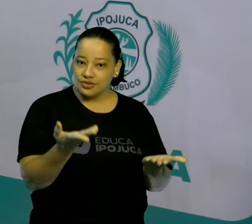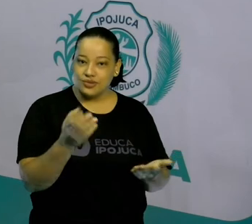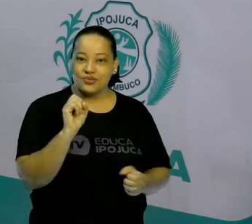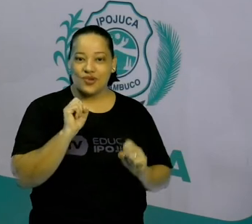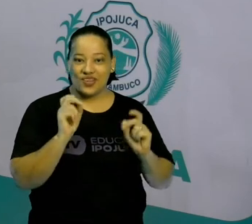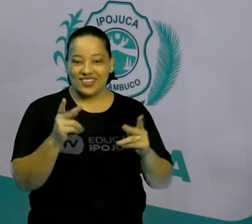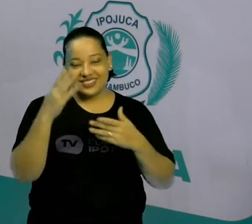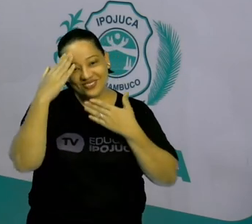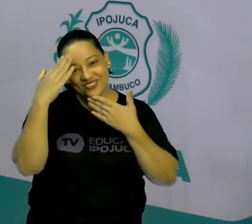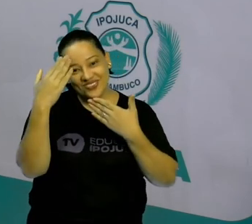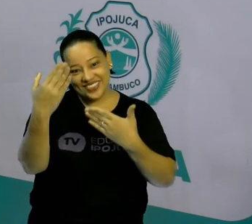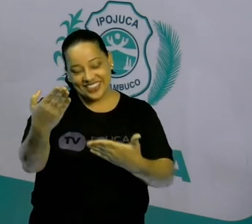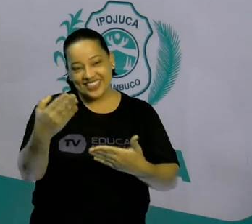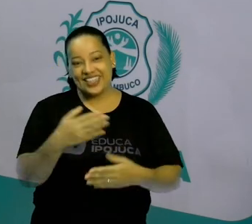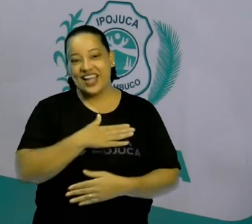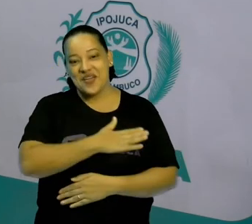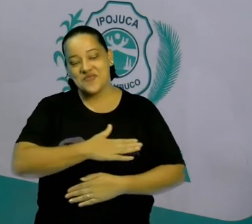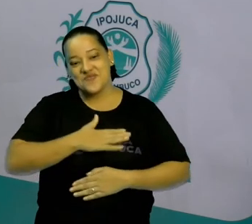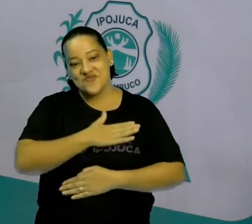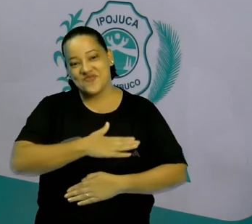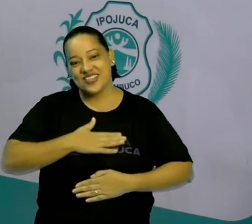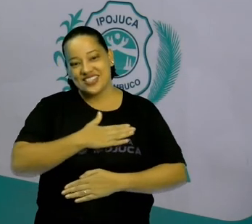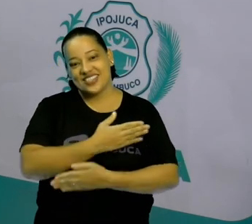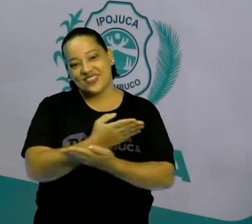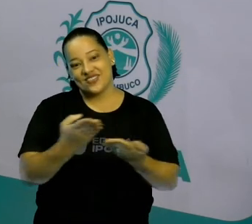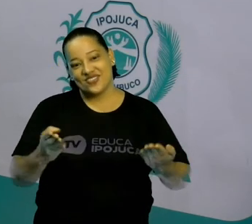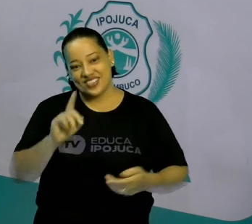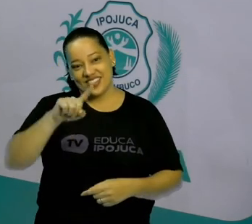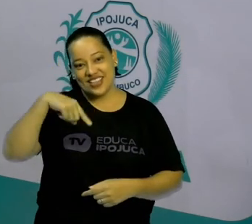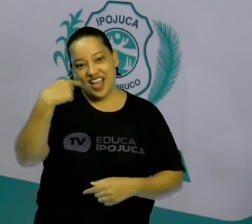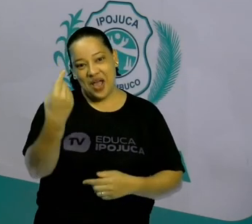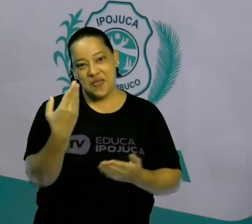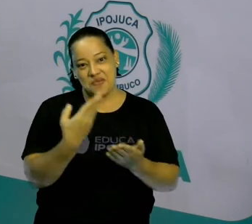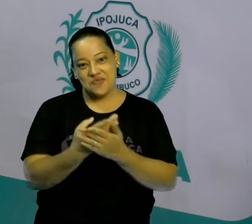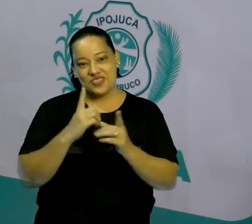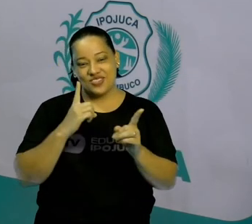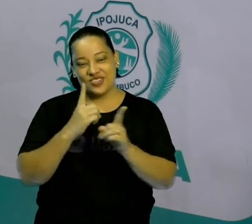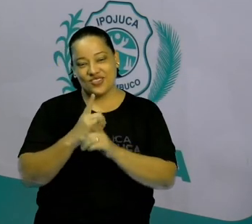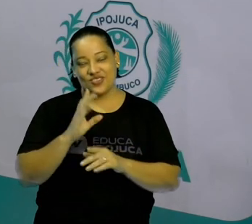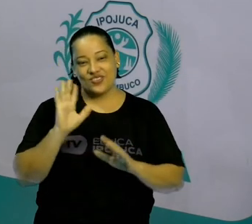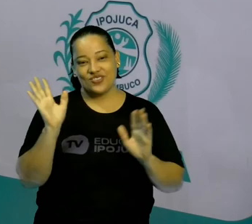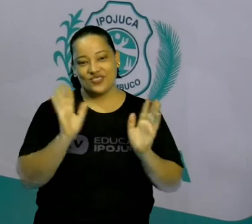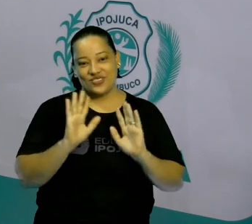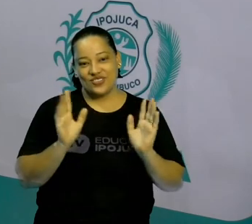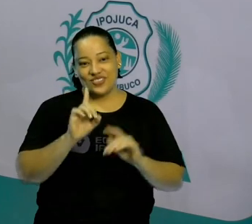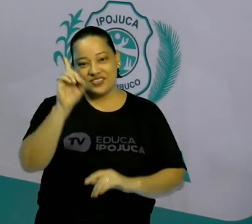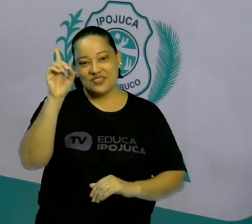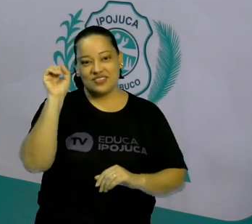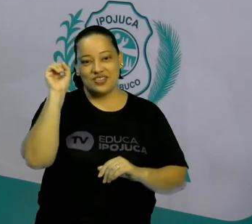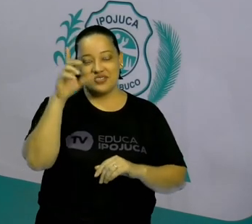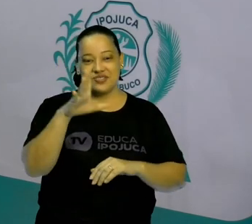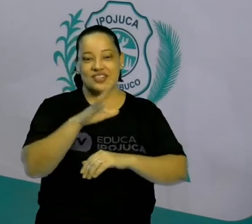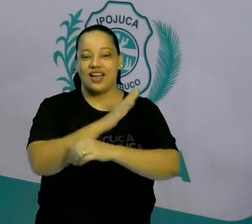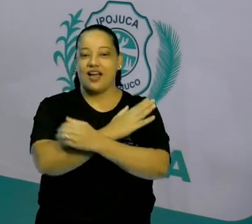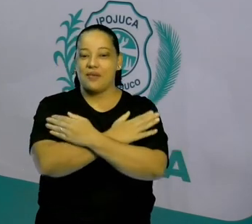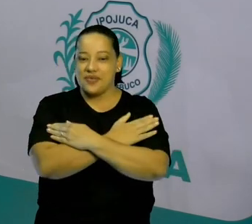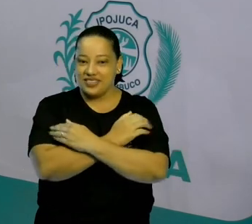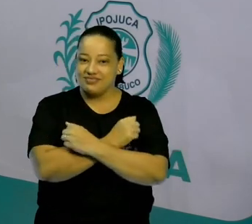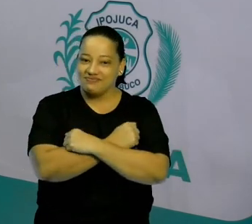Muito obrigado. É um prazer estar com vocês. Nos vemos na próxima aula. Fiquem com Deus e um abraço.